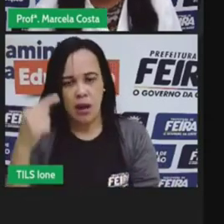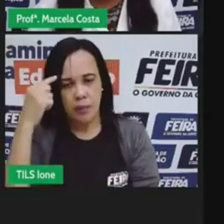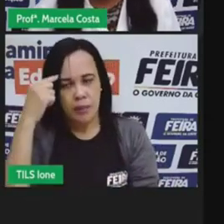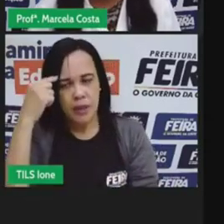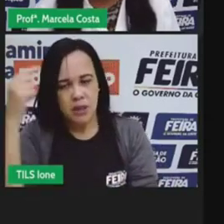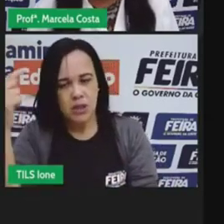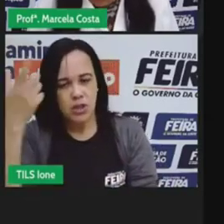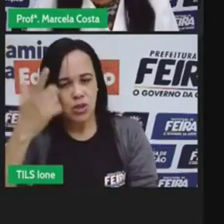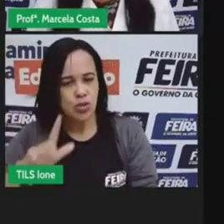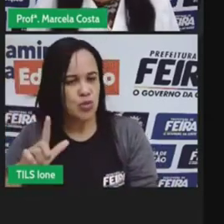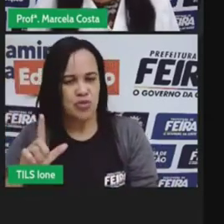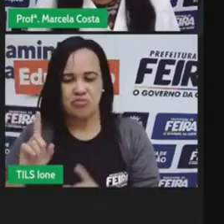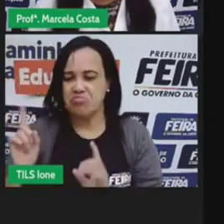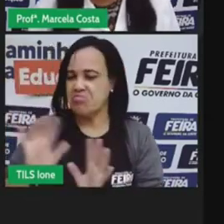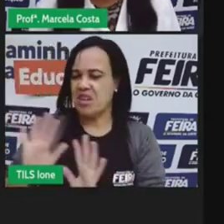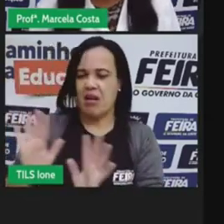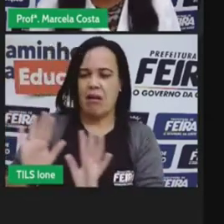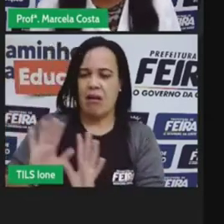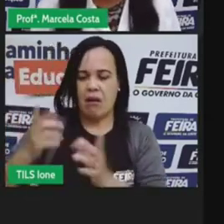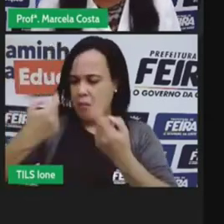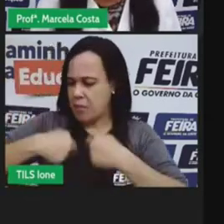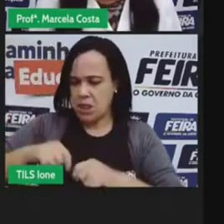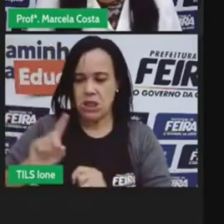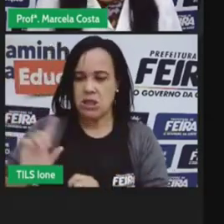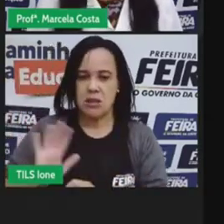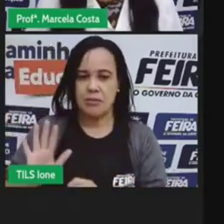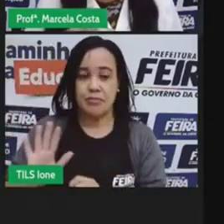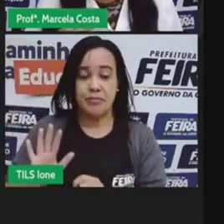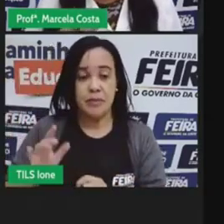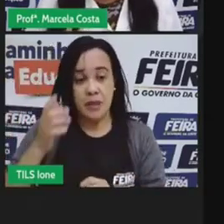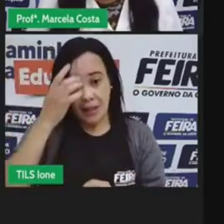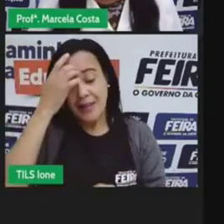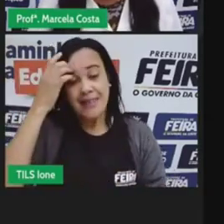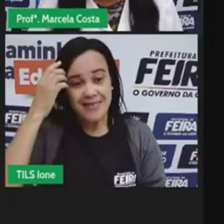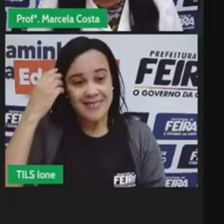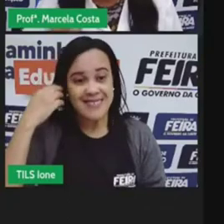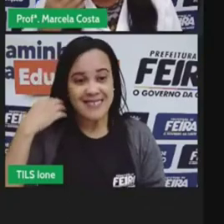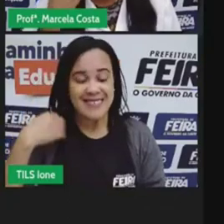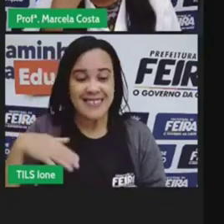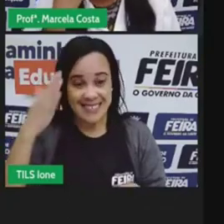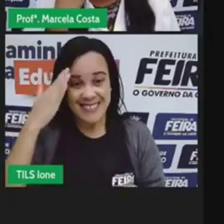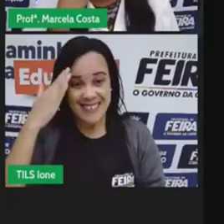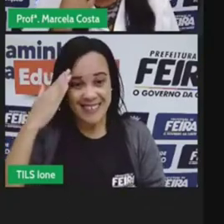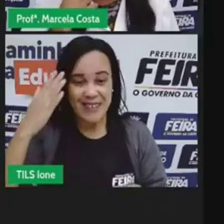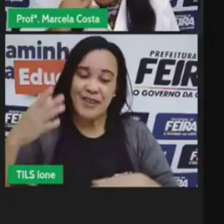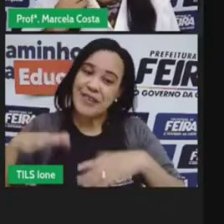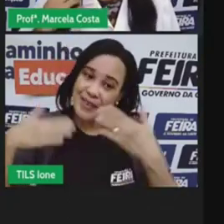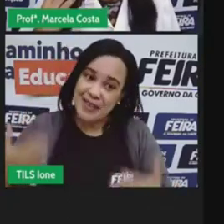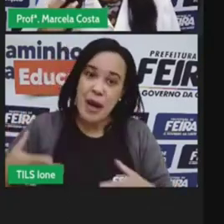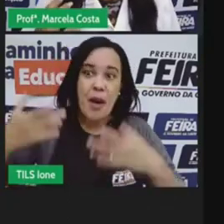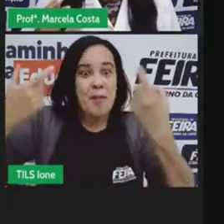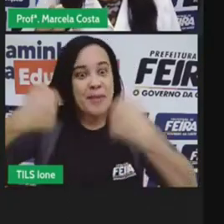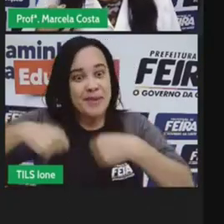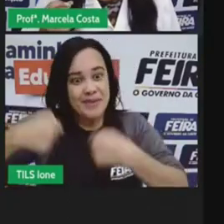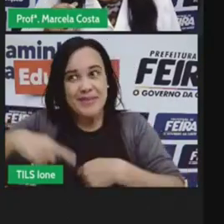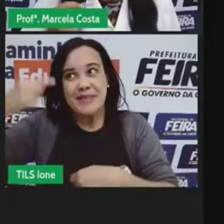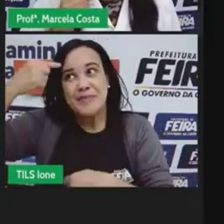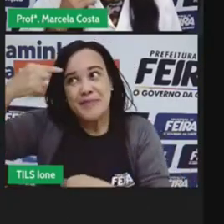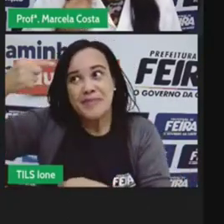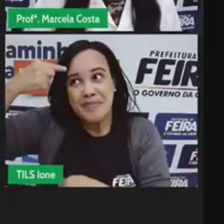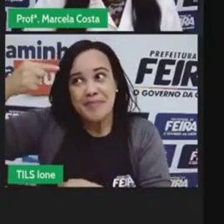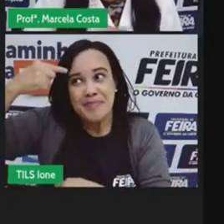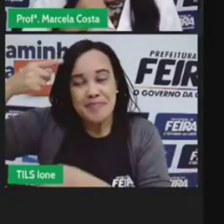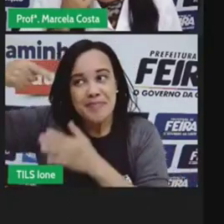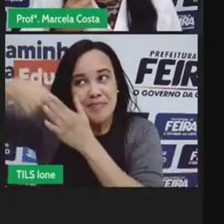toda vez que você vai comprar alguma coisa até quando você for no supermercado na feira com seus familiares